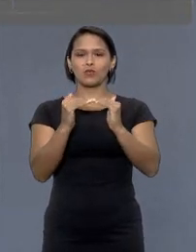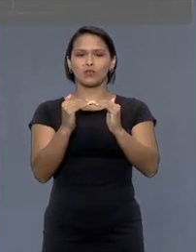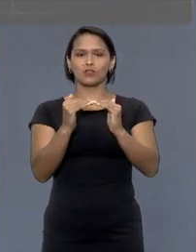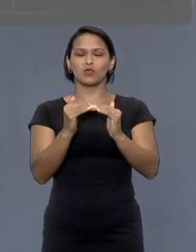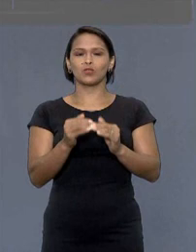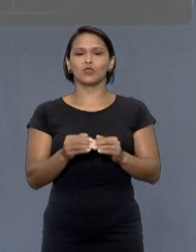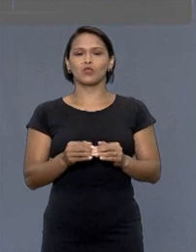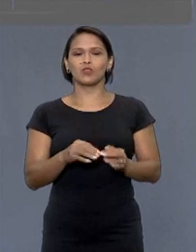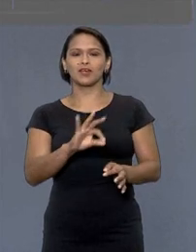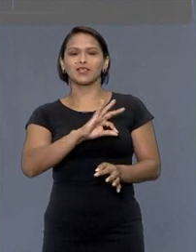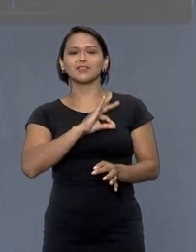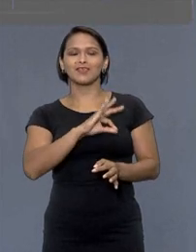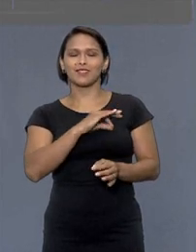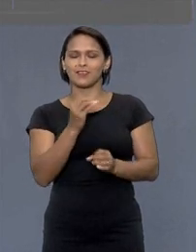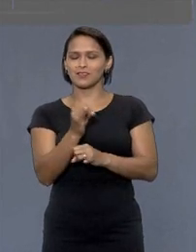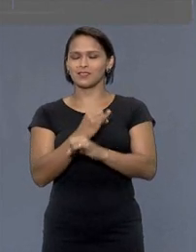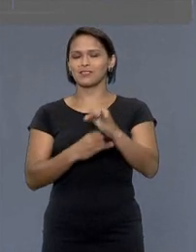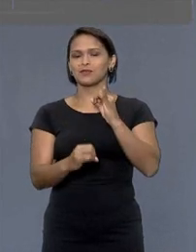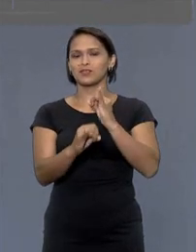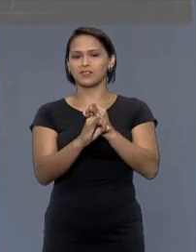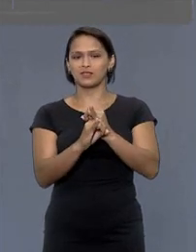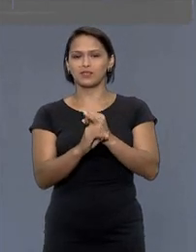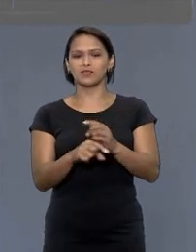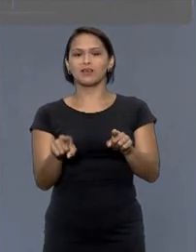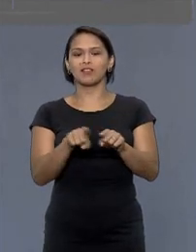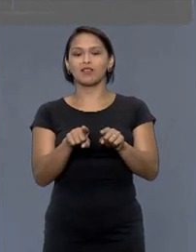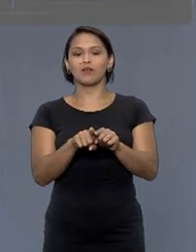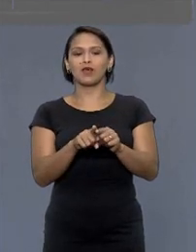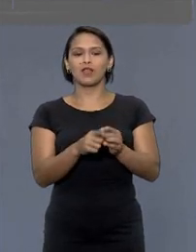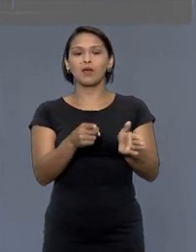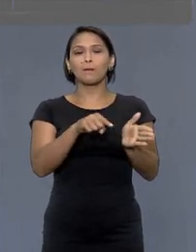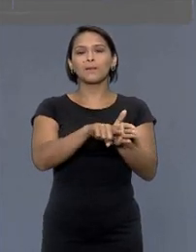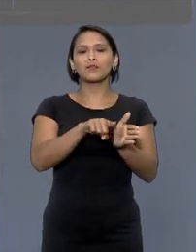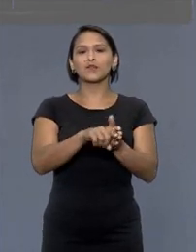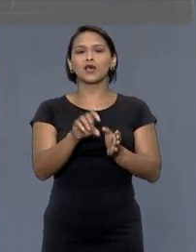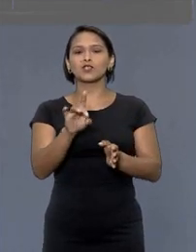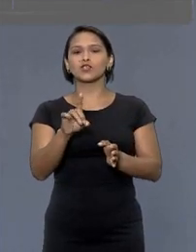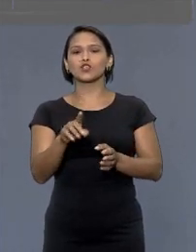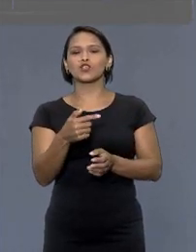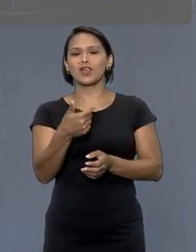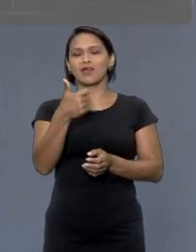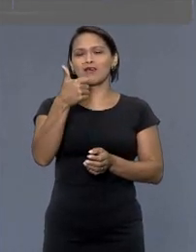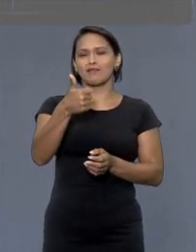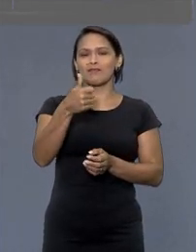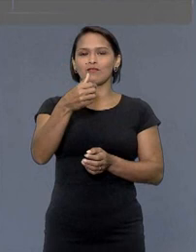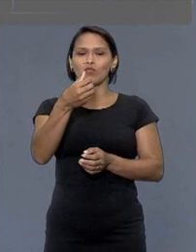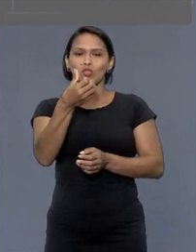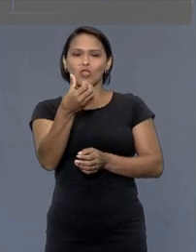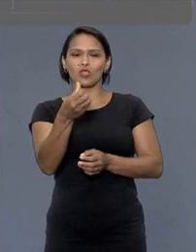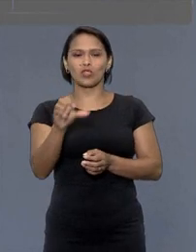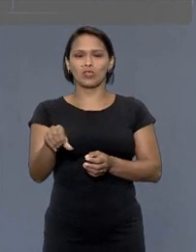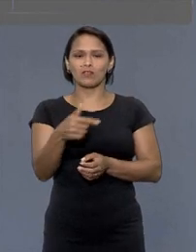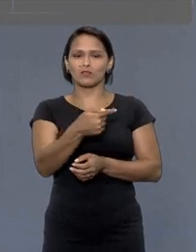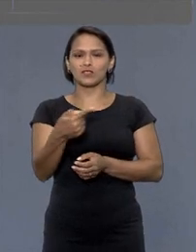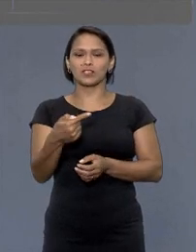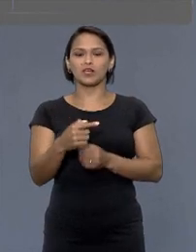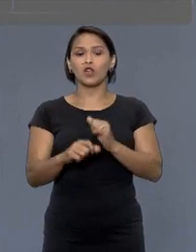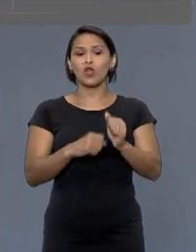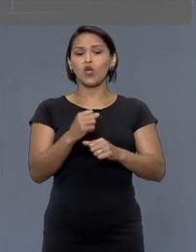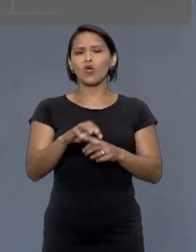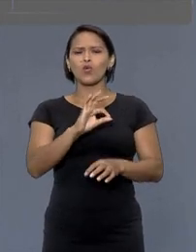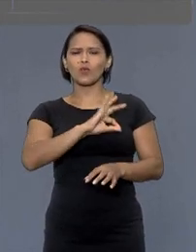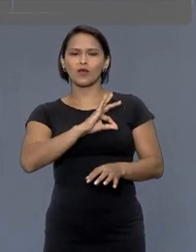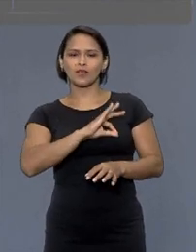delegacias especializadas em crimes cibernéticos para fazer uma denúncia basta ligar 197 ou procurar qualquer